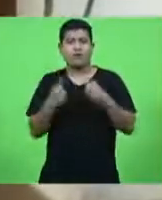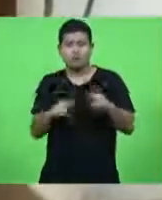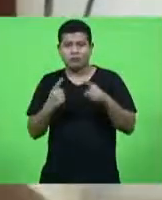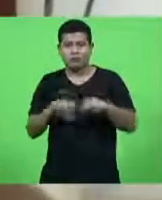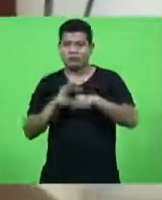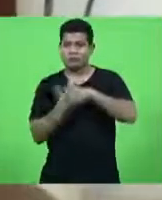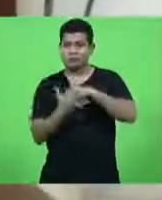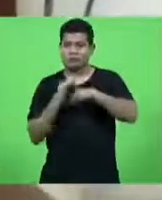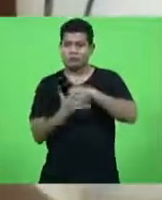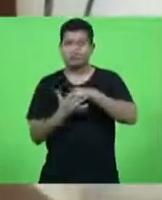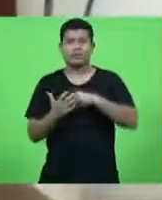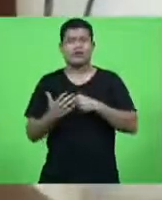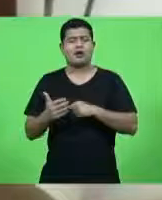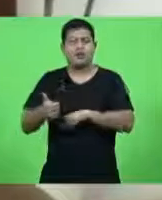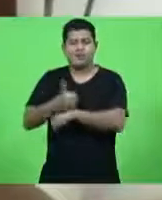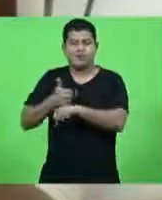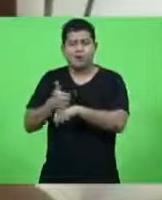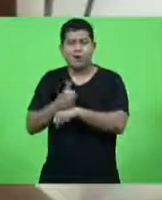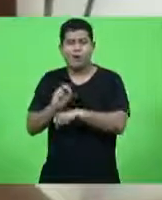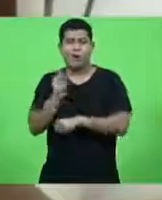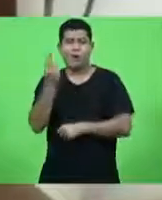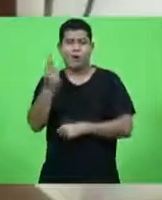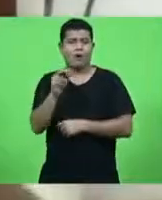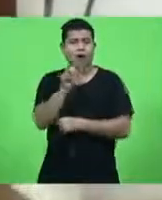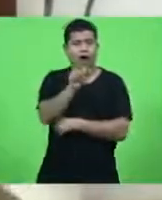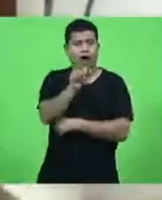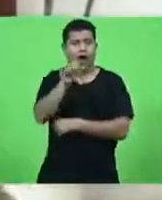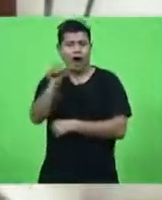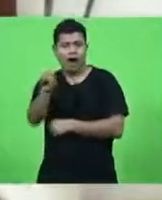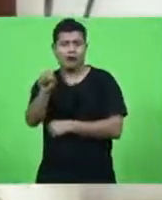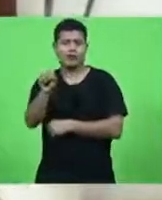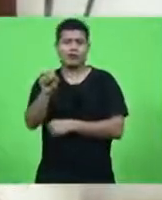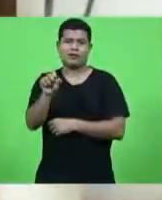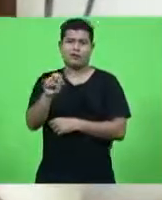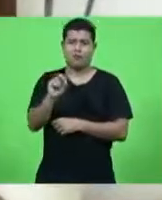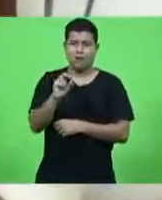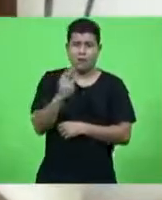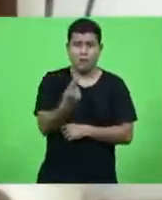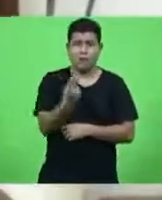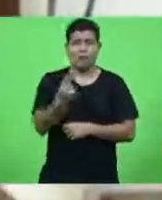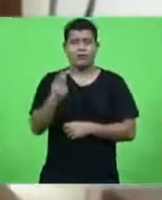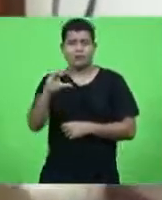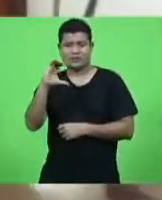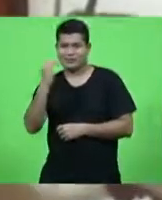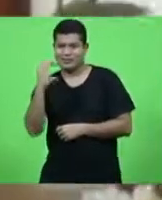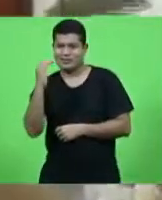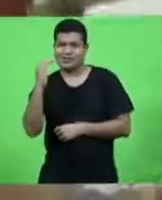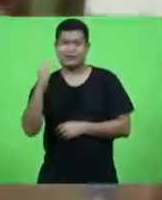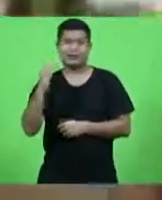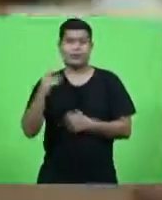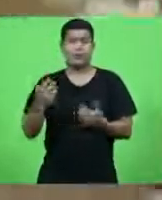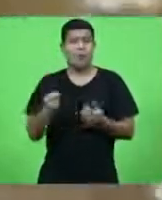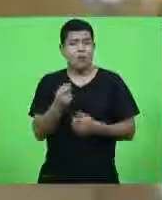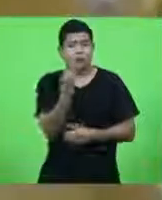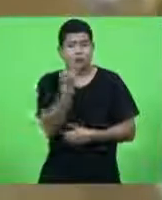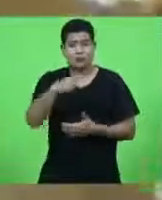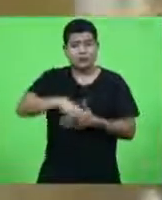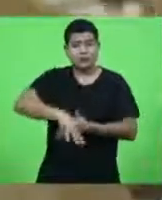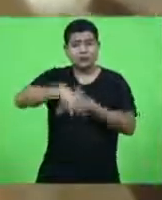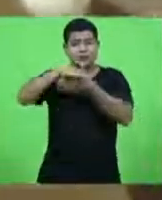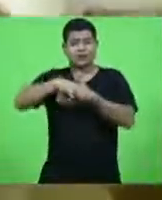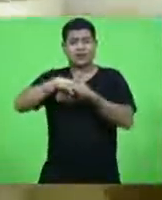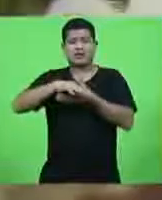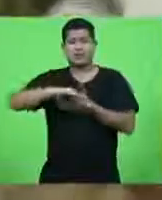da saúde, agentes comunitários, cuidadoras, cientistas e até mesmo líderes nacionais,